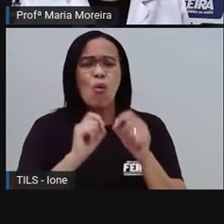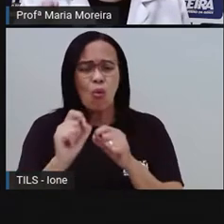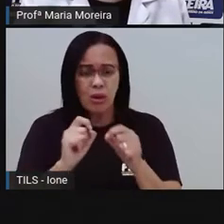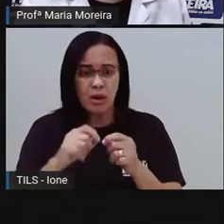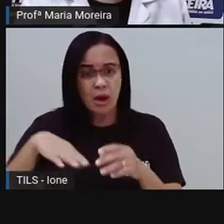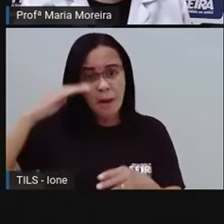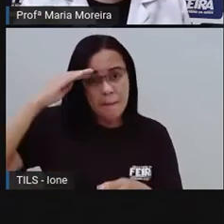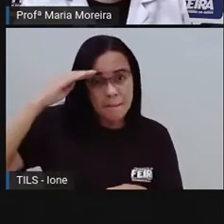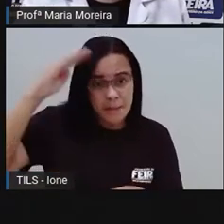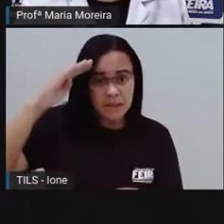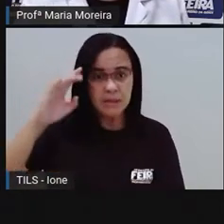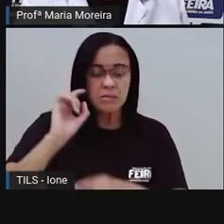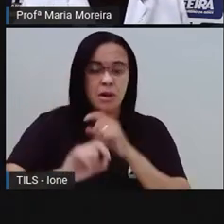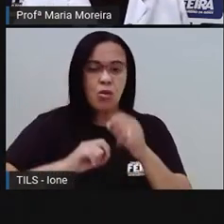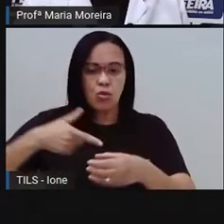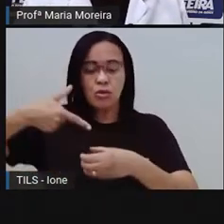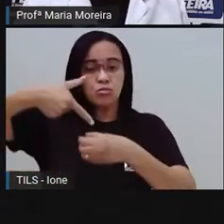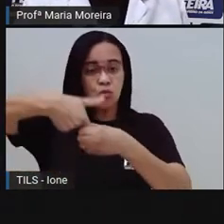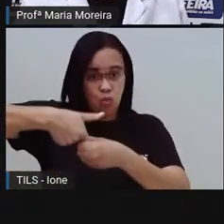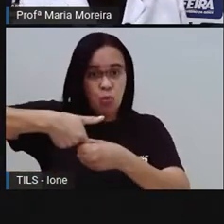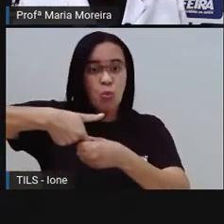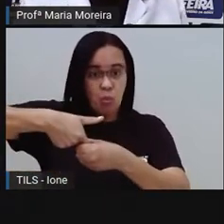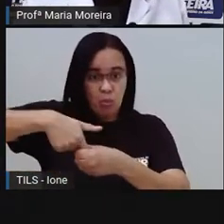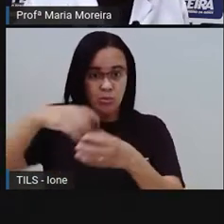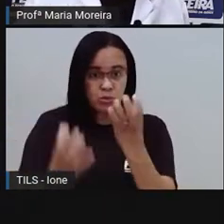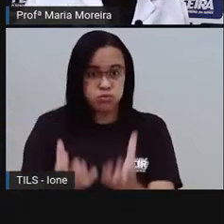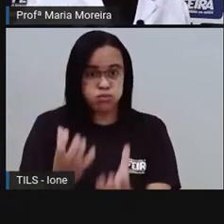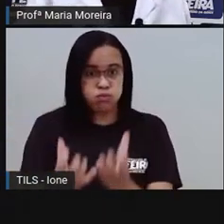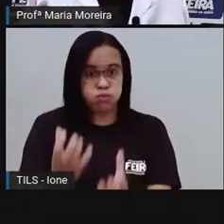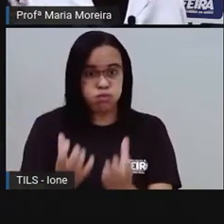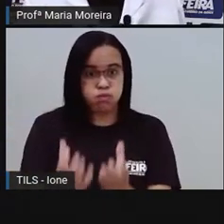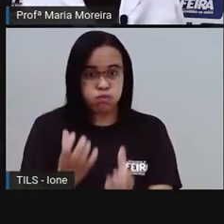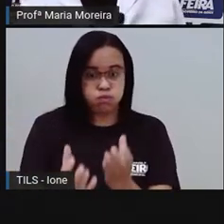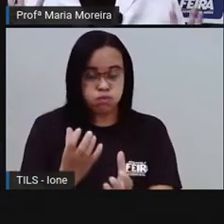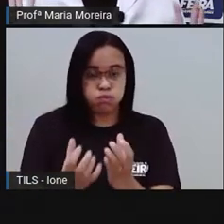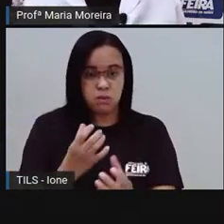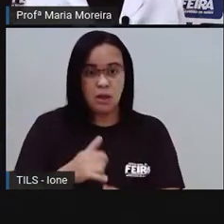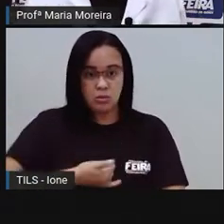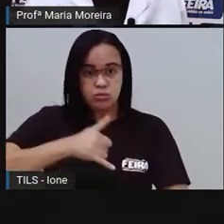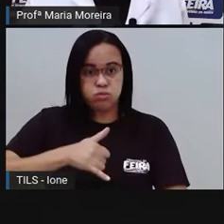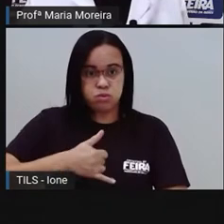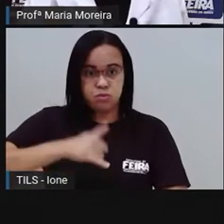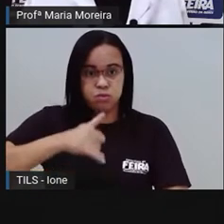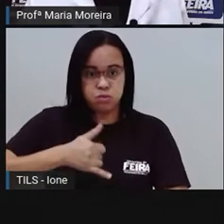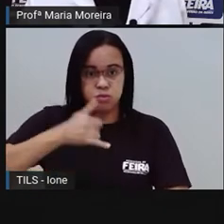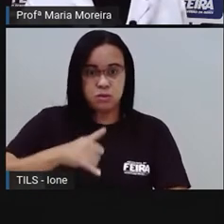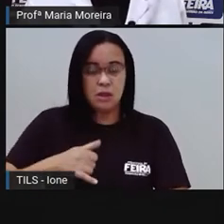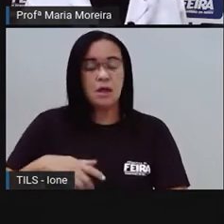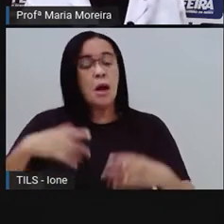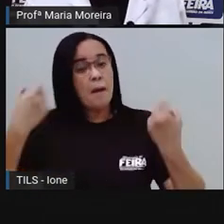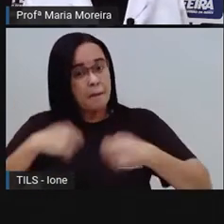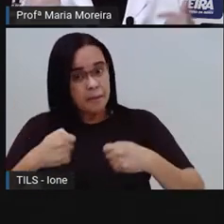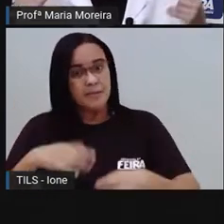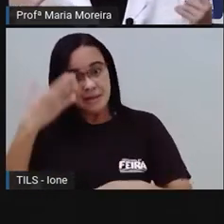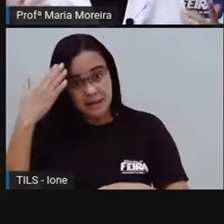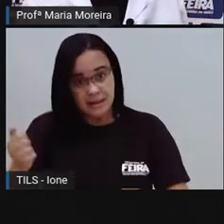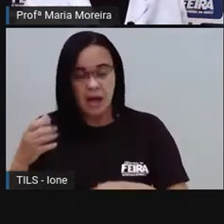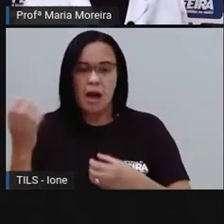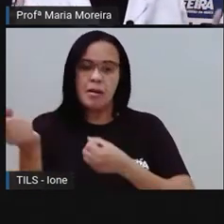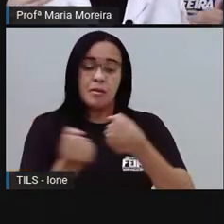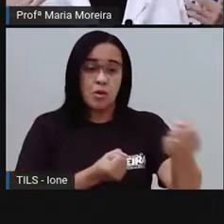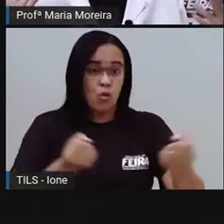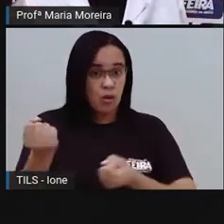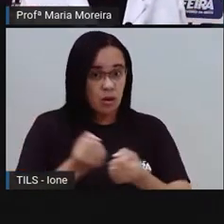queima de combustível para obter energia. Quando a gente vai andar de carro, todo mundo aqui sabe que o carro precisa de combustível, seja